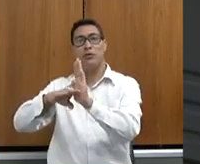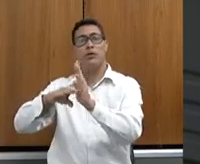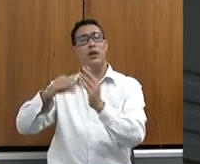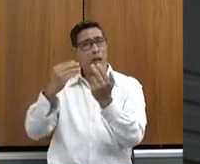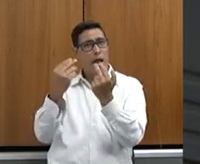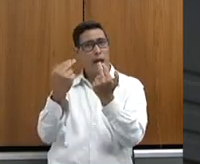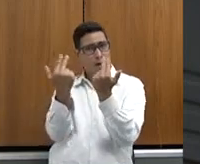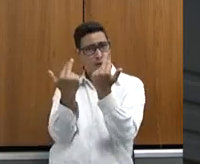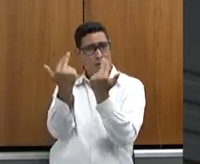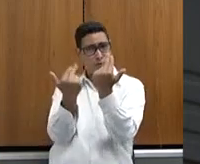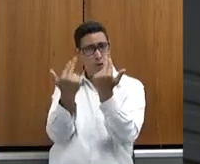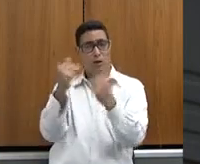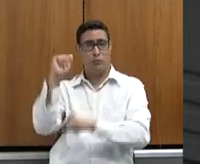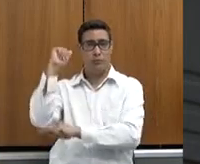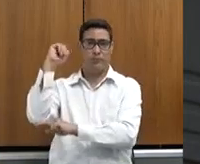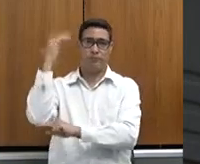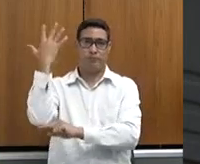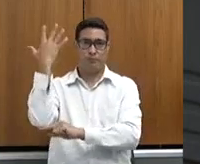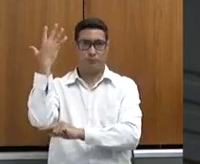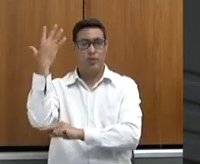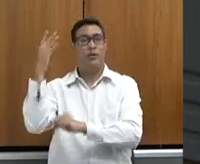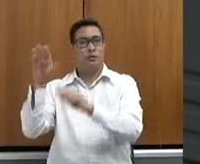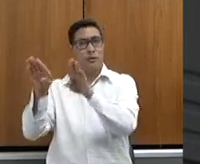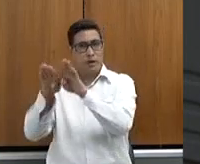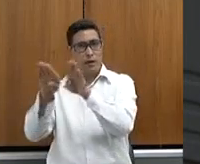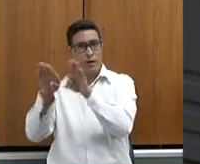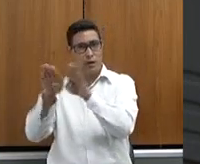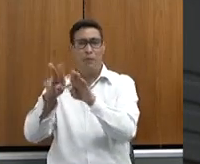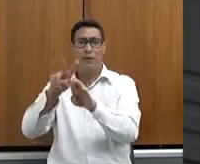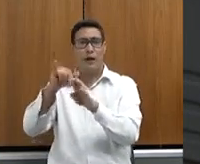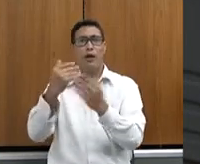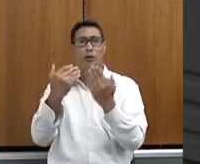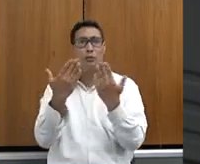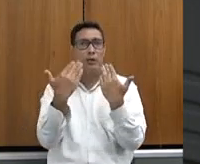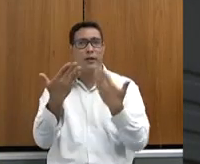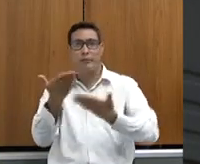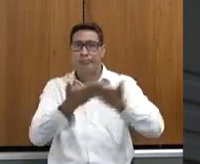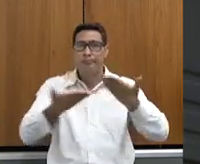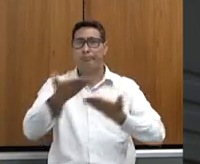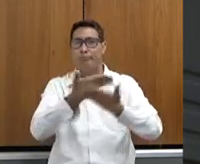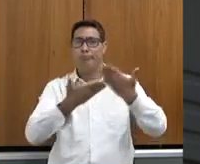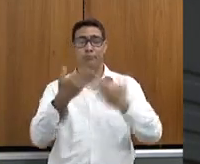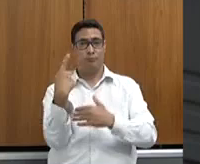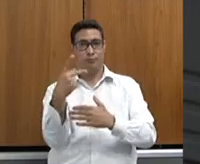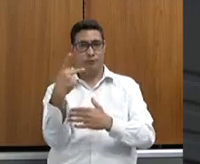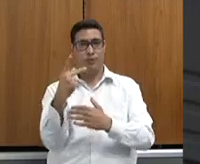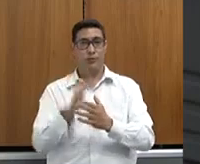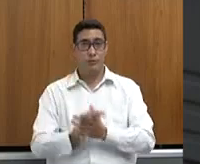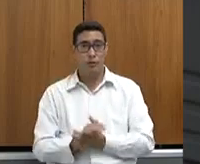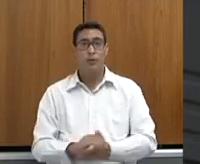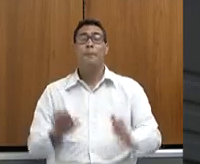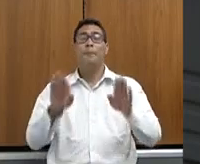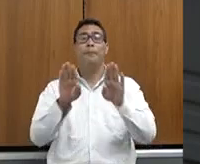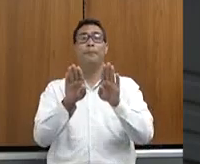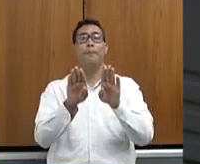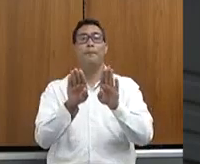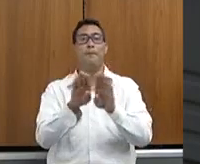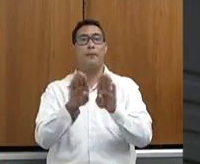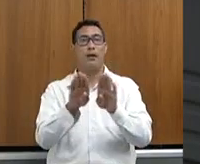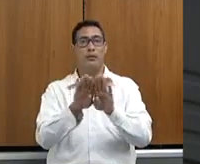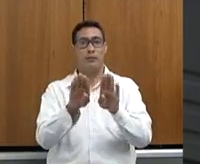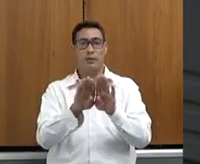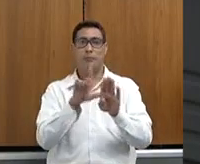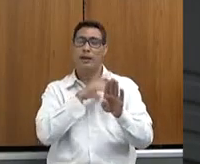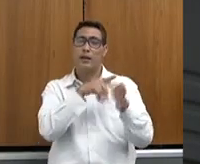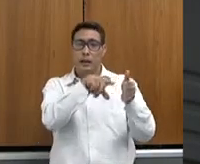A gente está lutando por isso. Assim que sair do limite prudencial, nós vamos poder começar a conversar sobre isso de novo. E, quanto à questão da